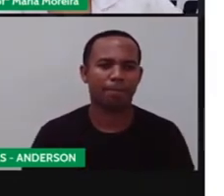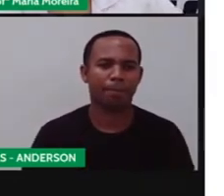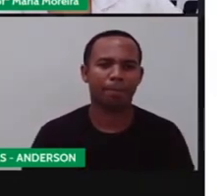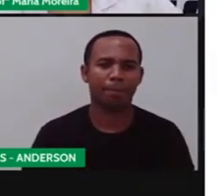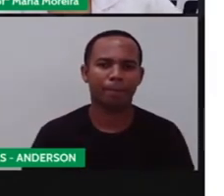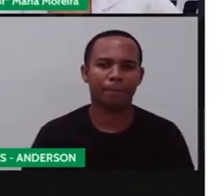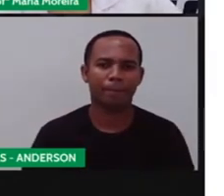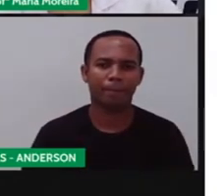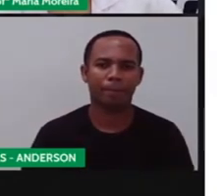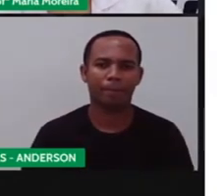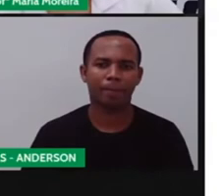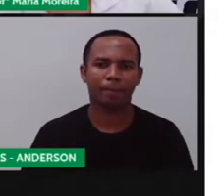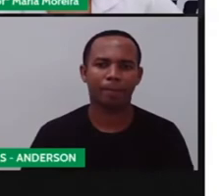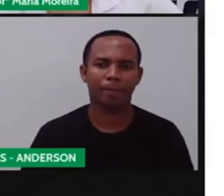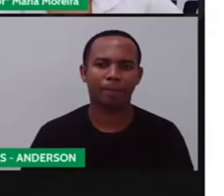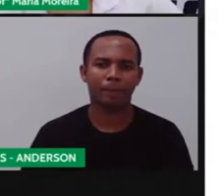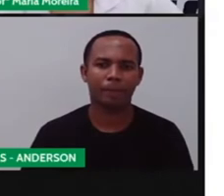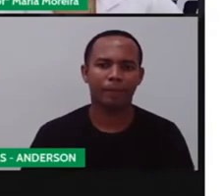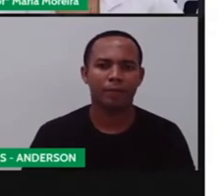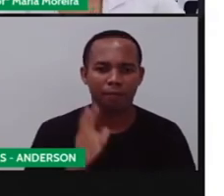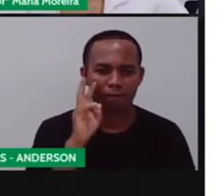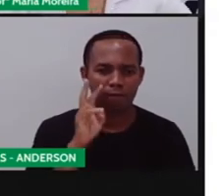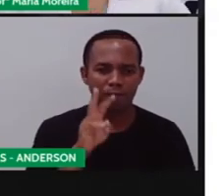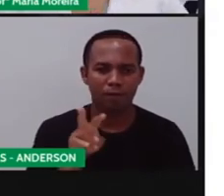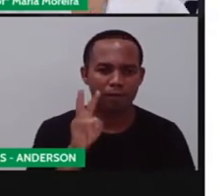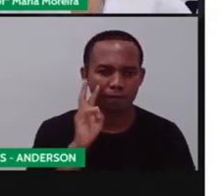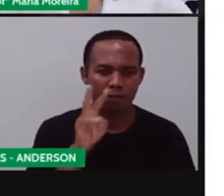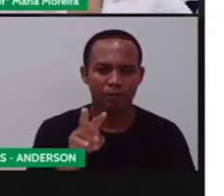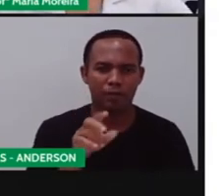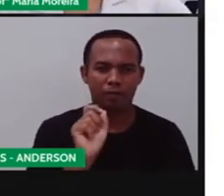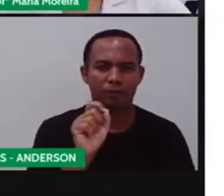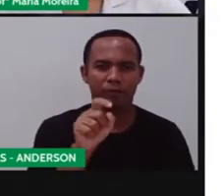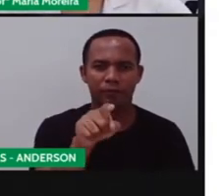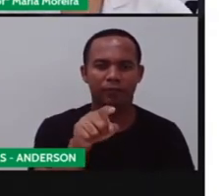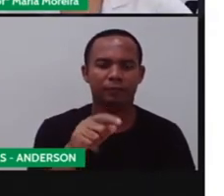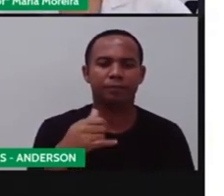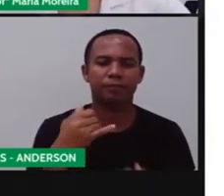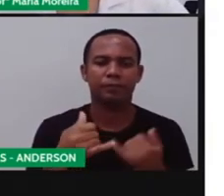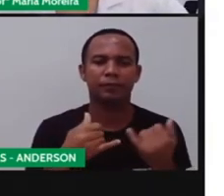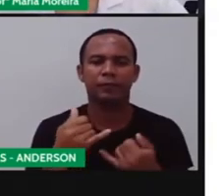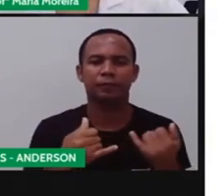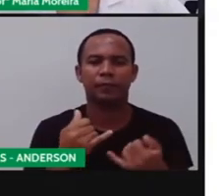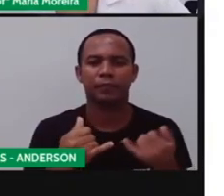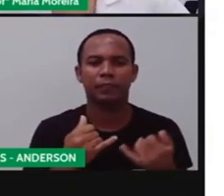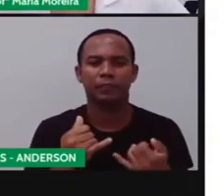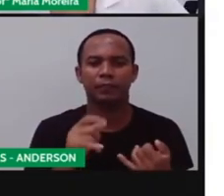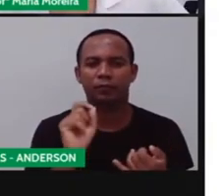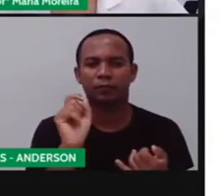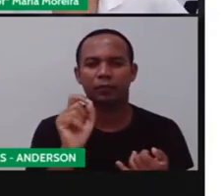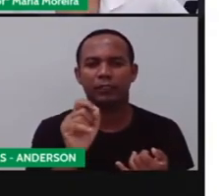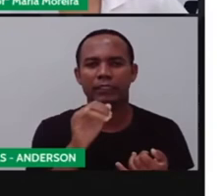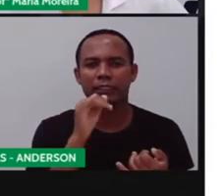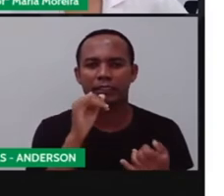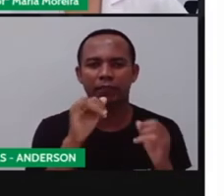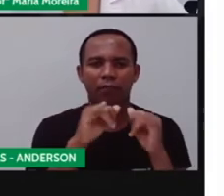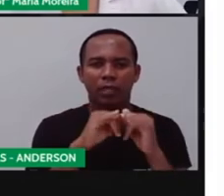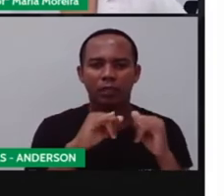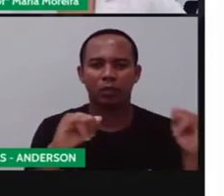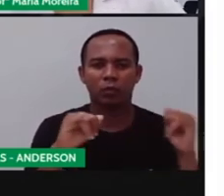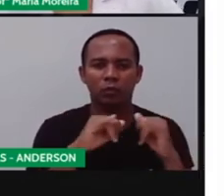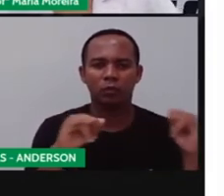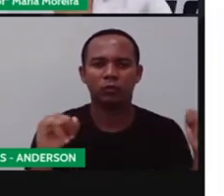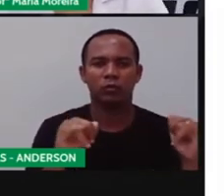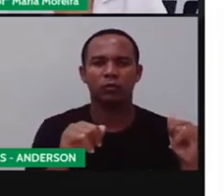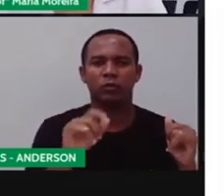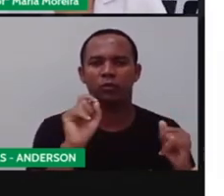Vamos aqui. Bom, olha só o que tem aqui. Existe uma loja de brinquedo, a ReHap, né? E ela fez essa campanha